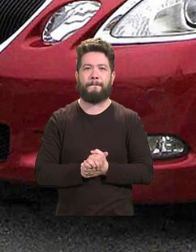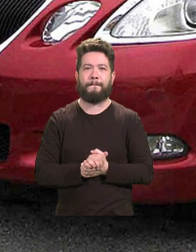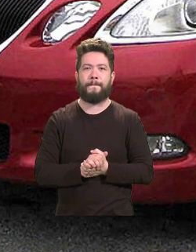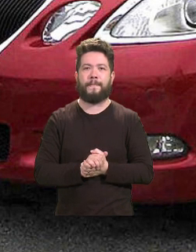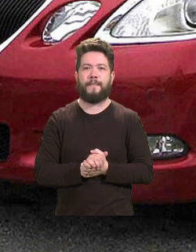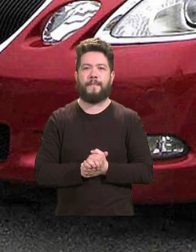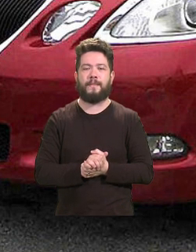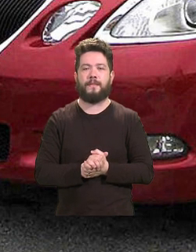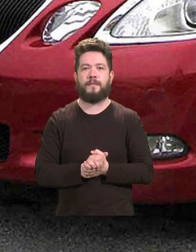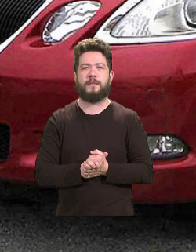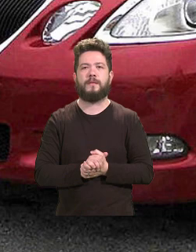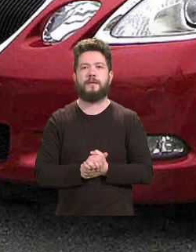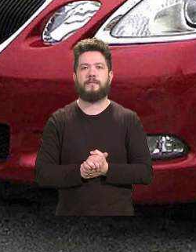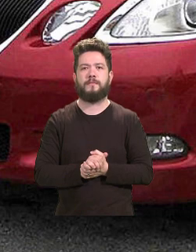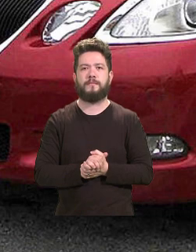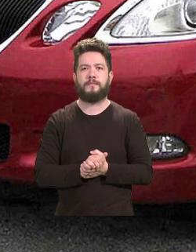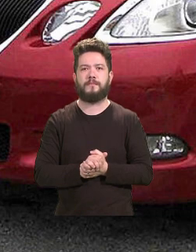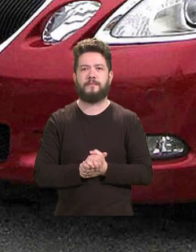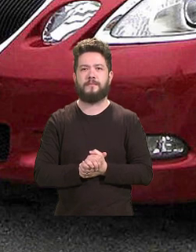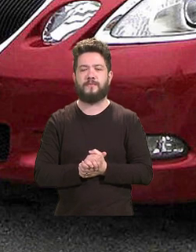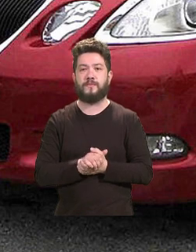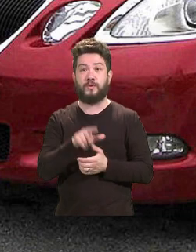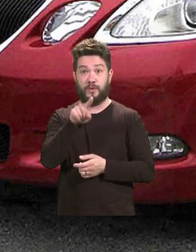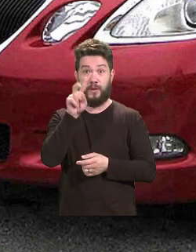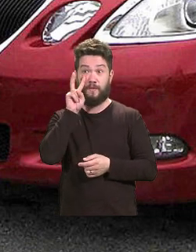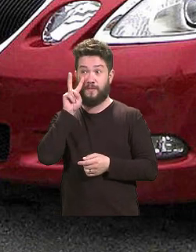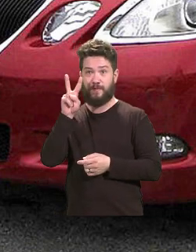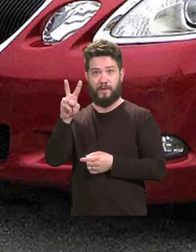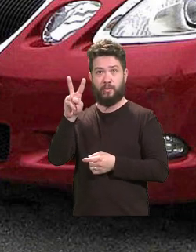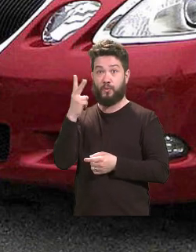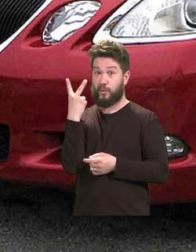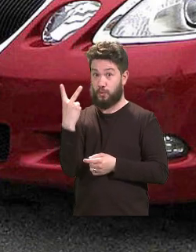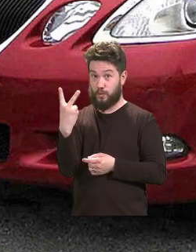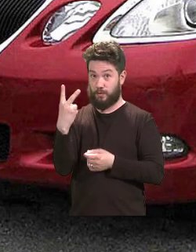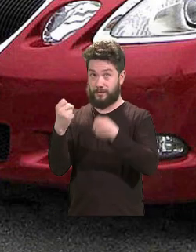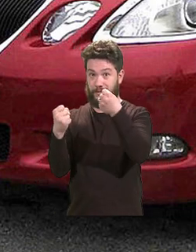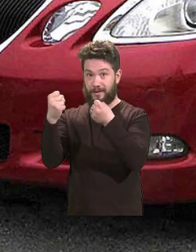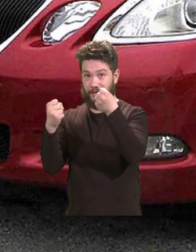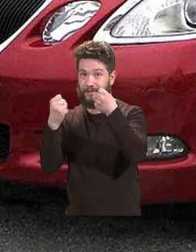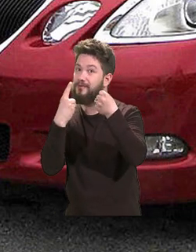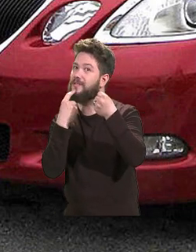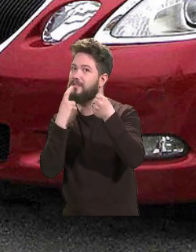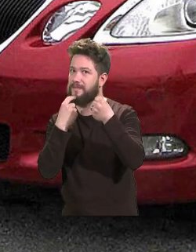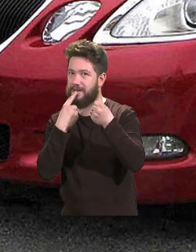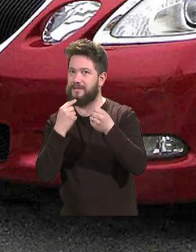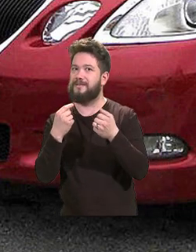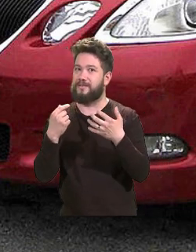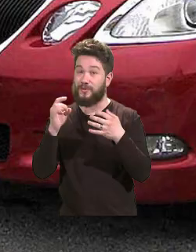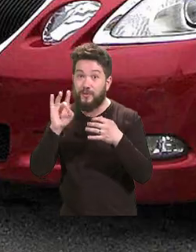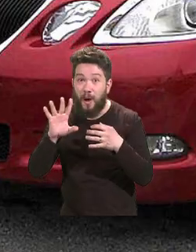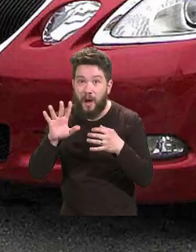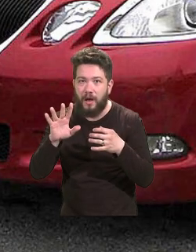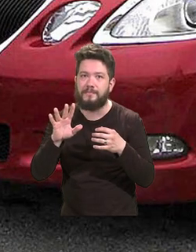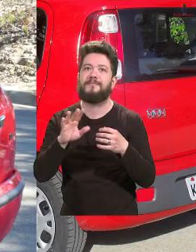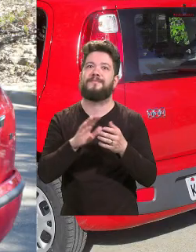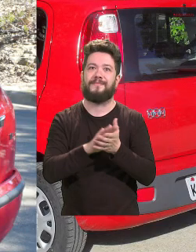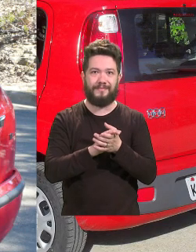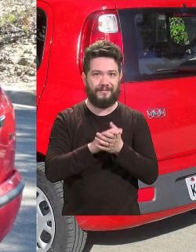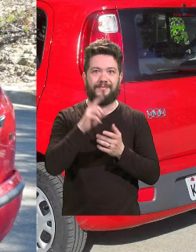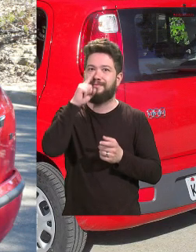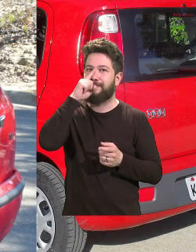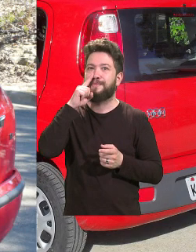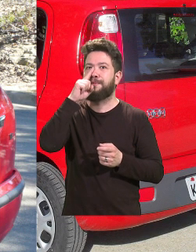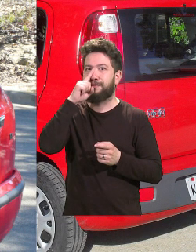Se você viu só dois carros vermelhos, você já estaria correndo risco na rua, pois passaram nas